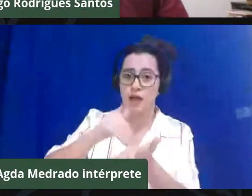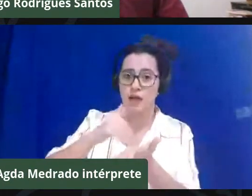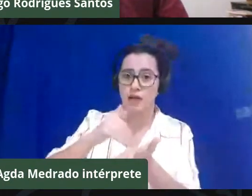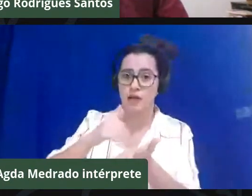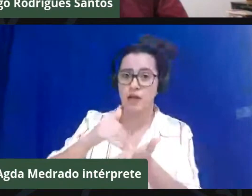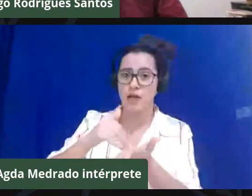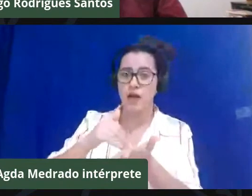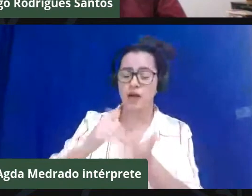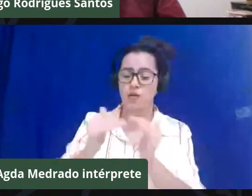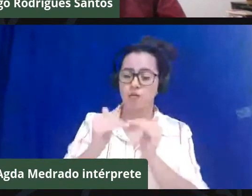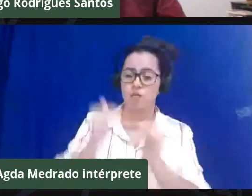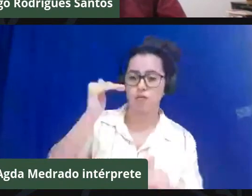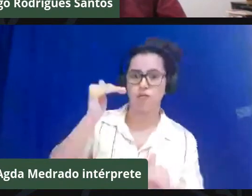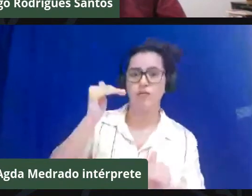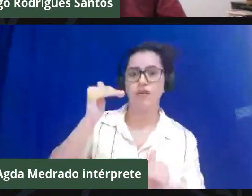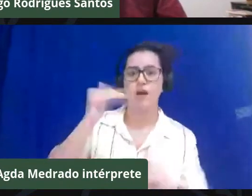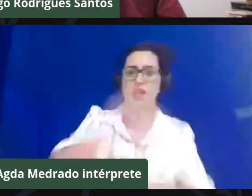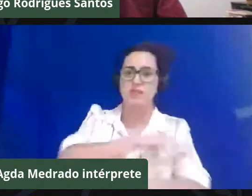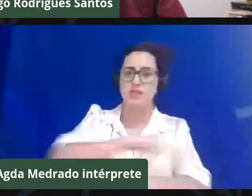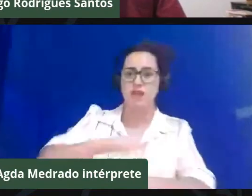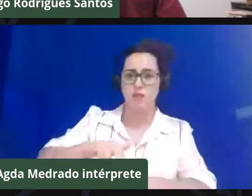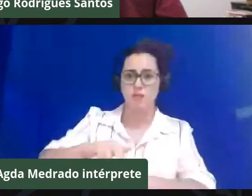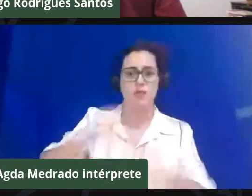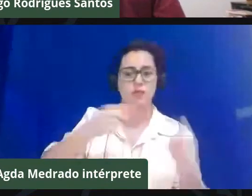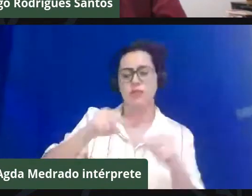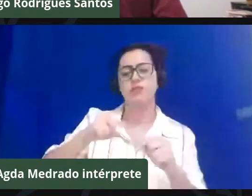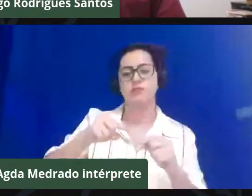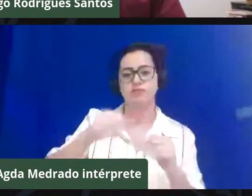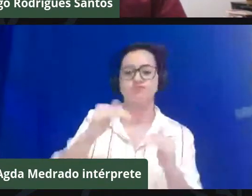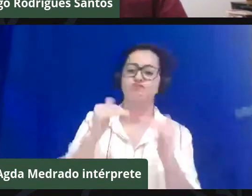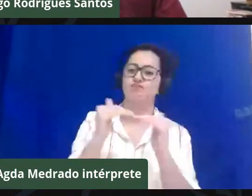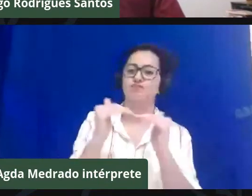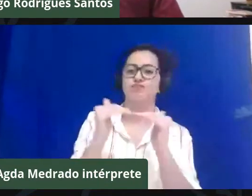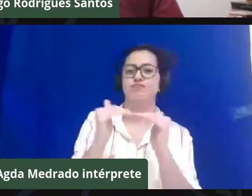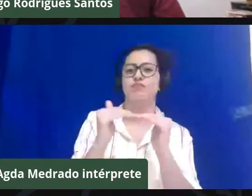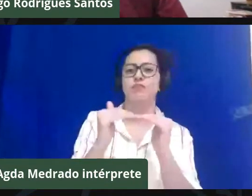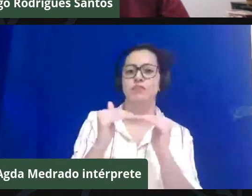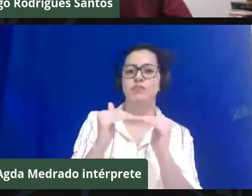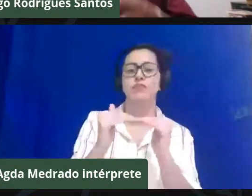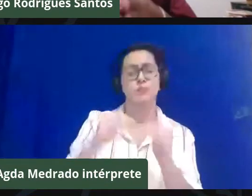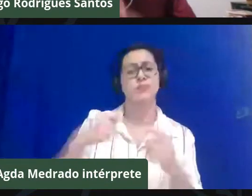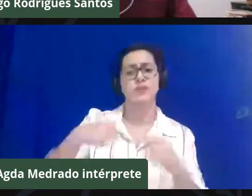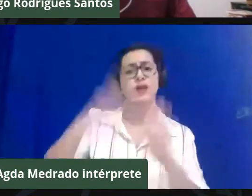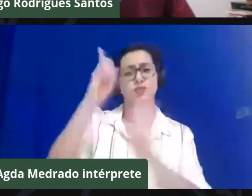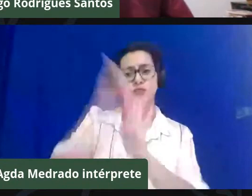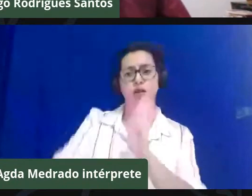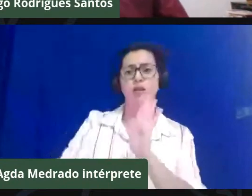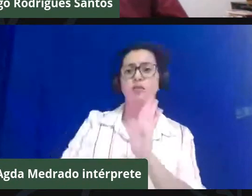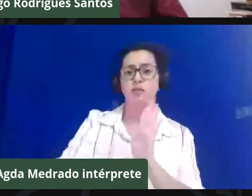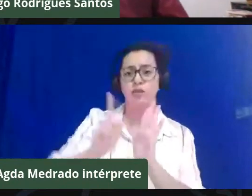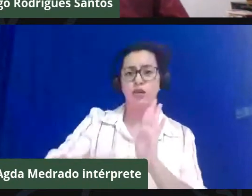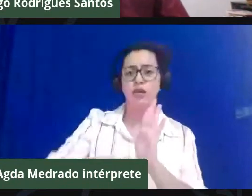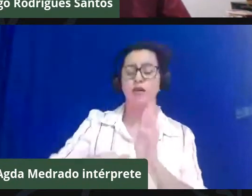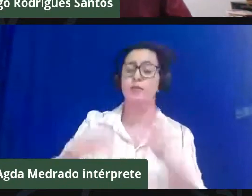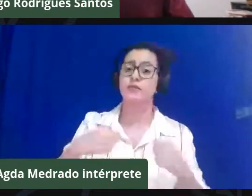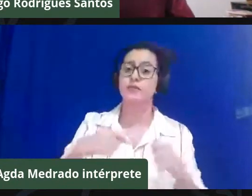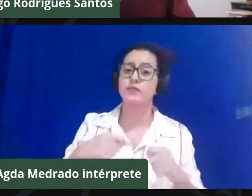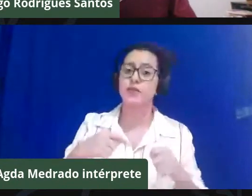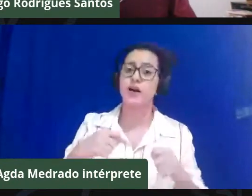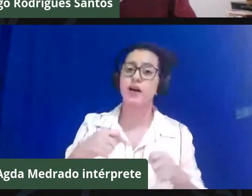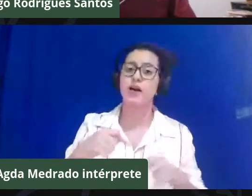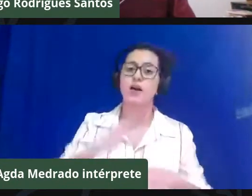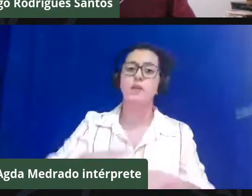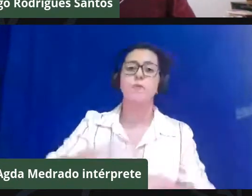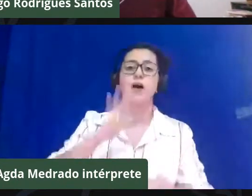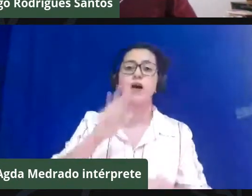obrigação ainda é que essa Secretaria viabilize, de fato, políticas públicas para essas comunidades. No caso da pandemia, só para encerrar, Jolanda, está